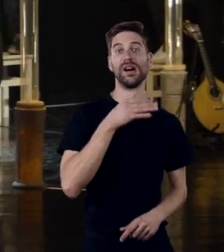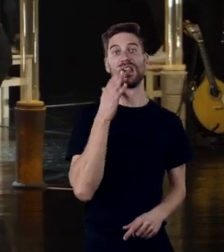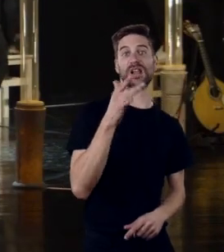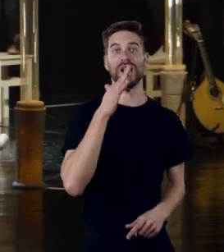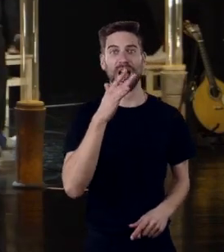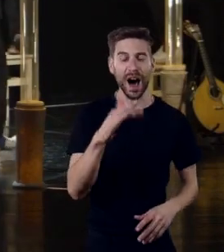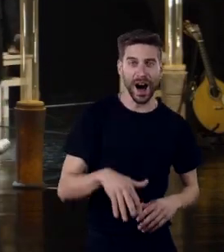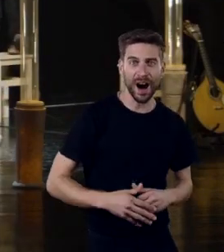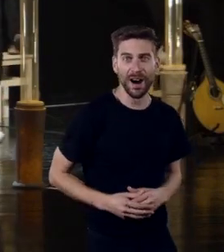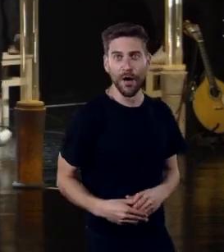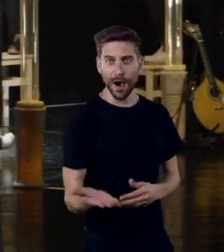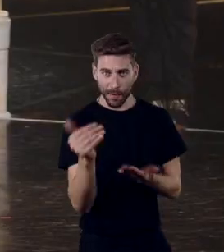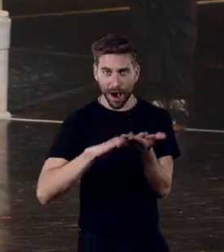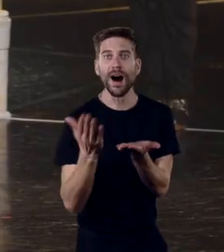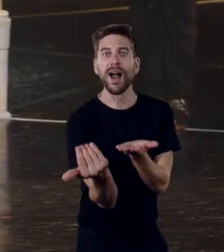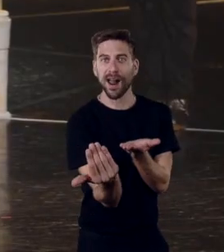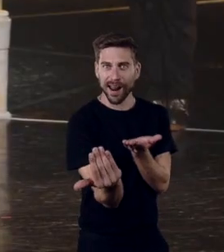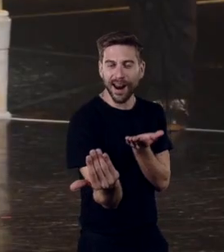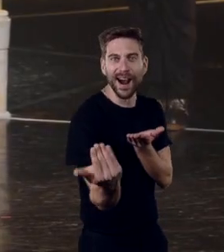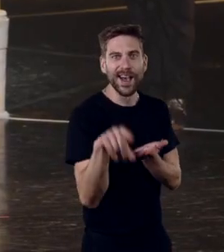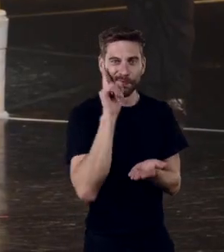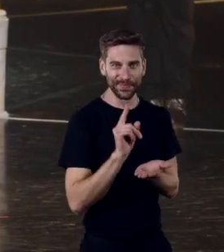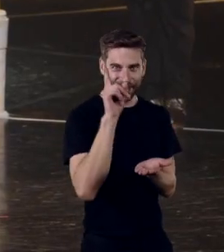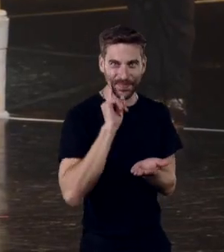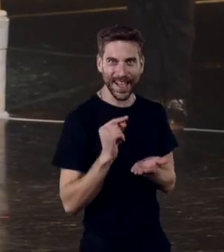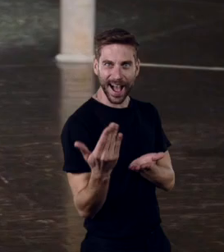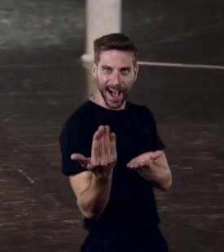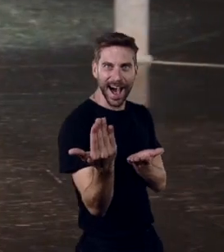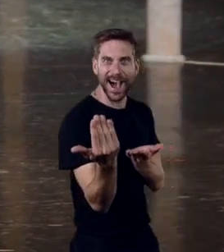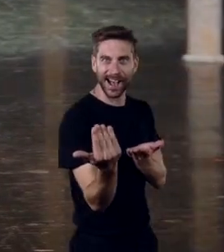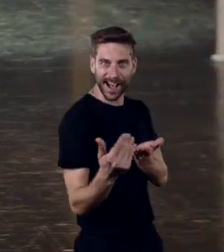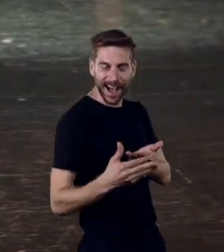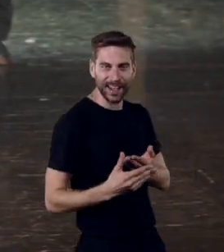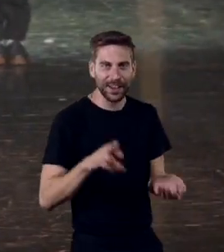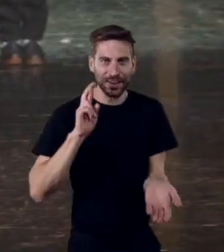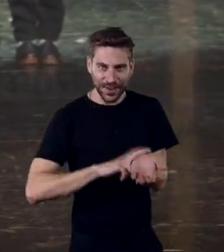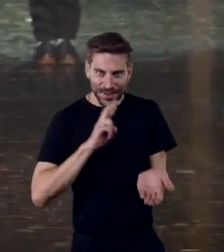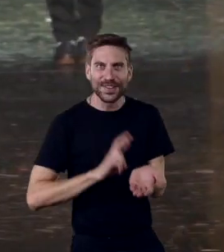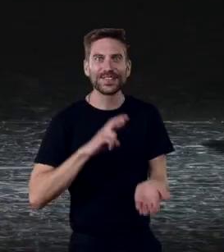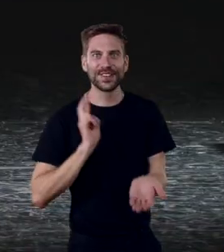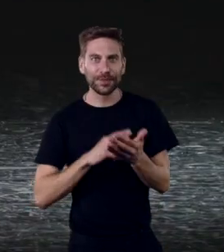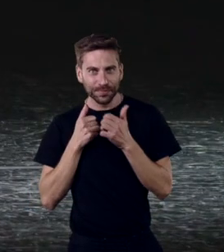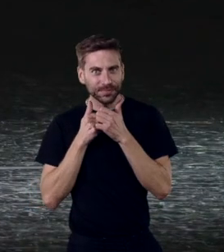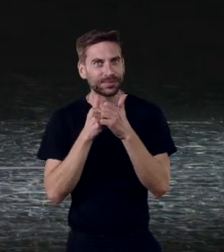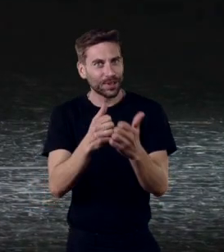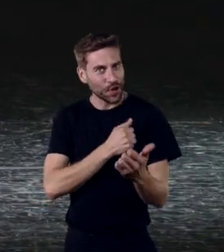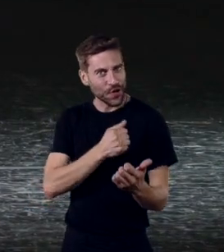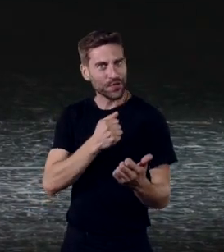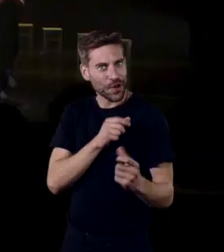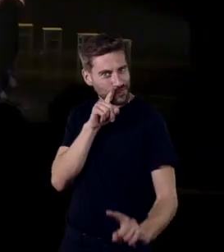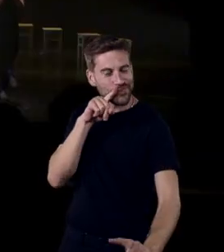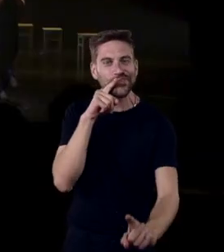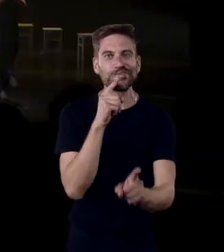agora a tua mão. Trigueirinha, acerta o passo no bater do coração.